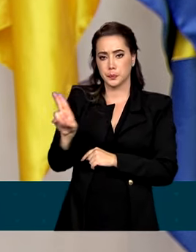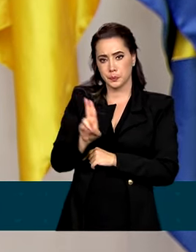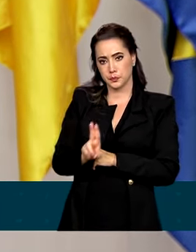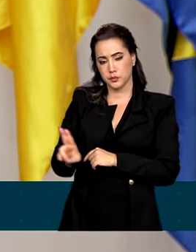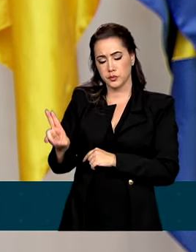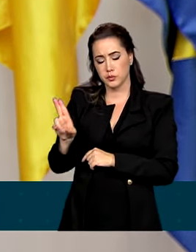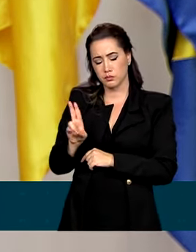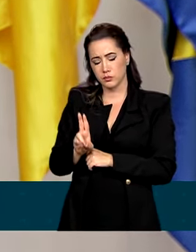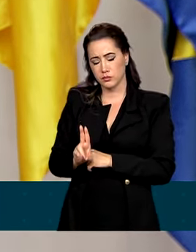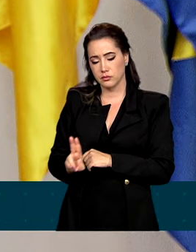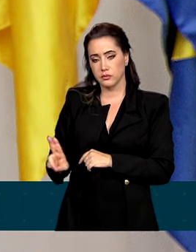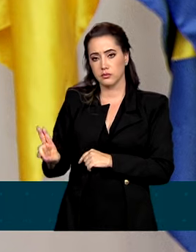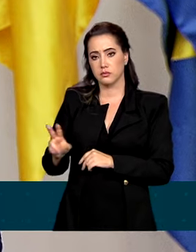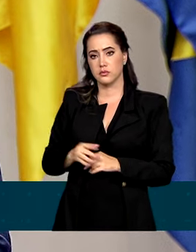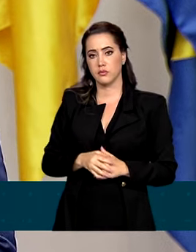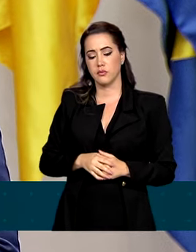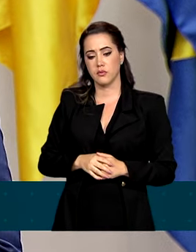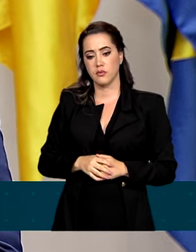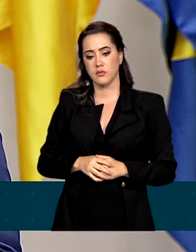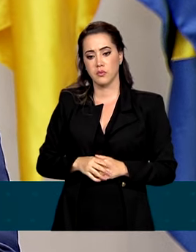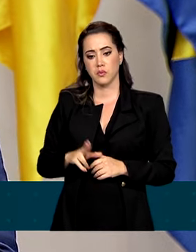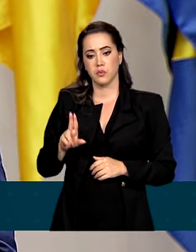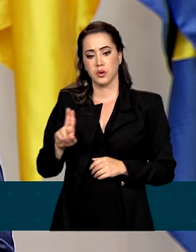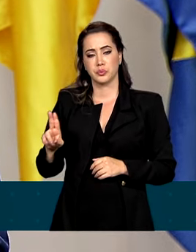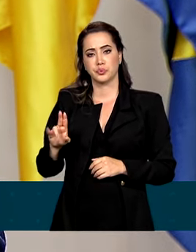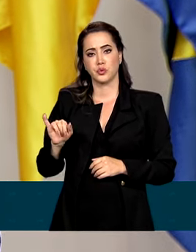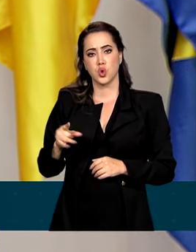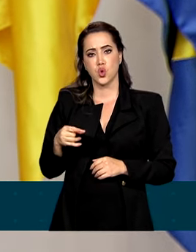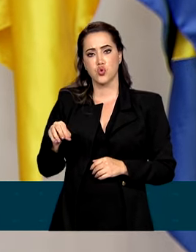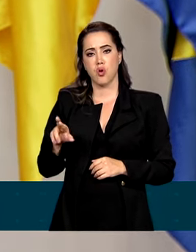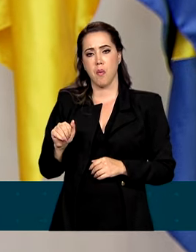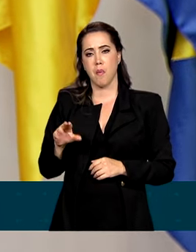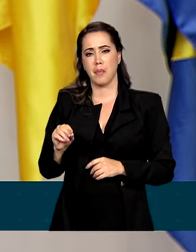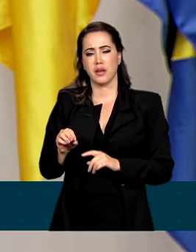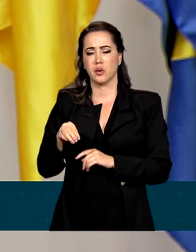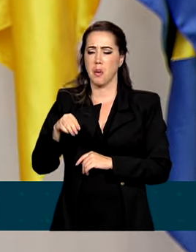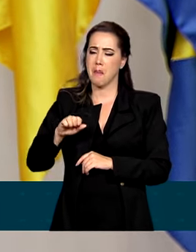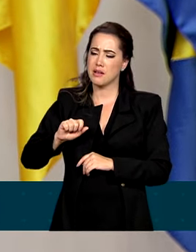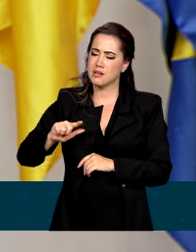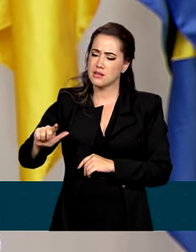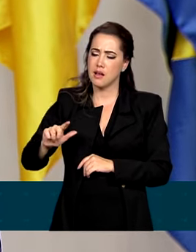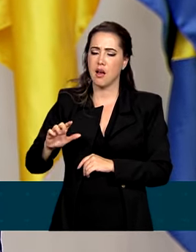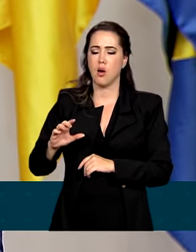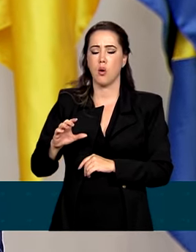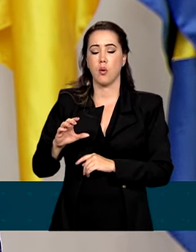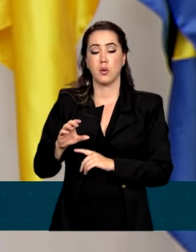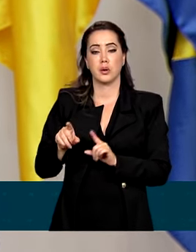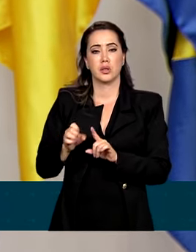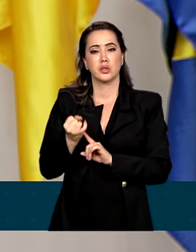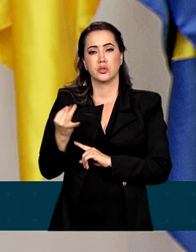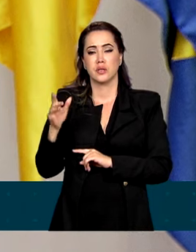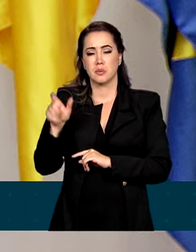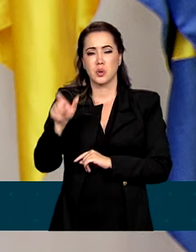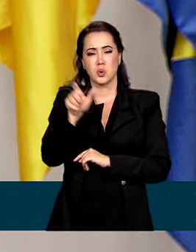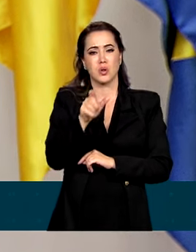de Alencar, Vladimir Herzog, João Pedro Teixeira, Marçal de Souza, Robson Silveira da Luz, presente.